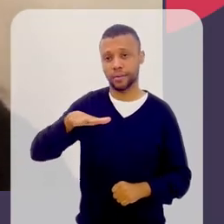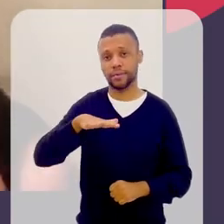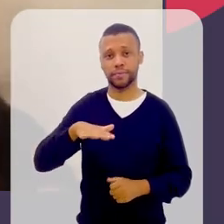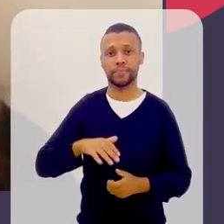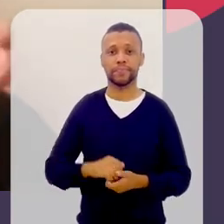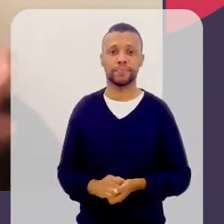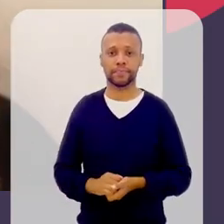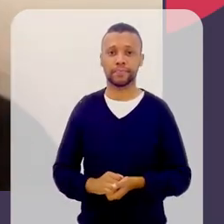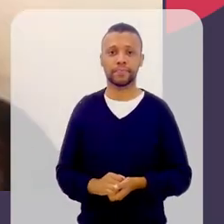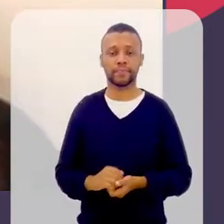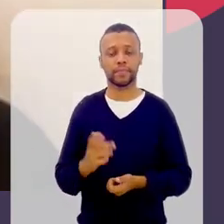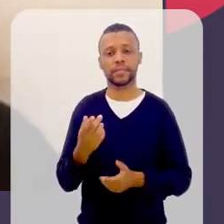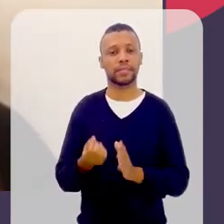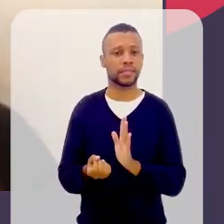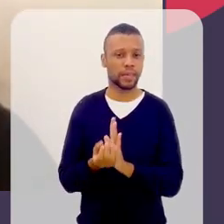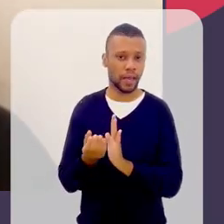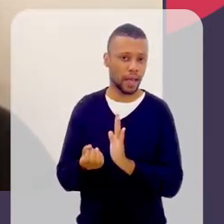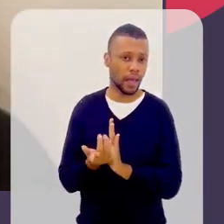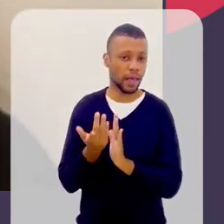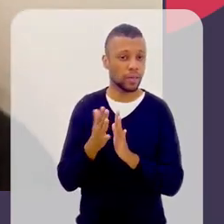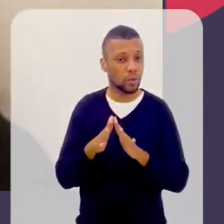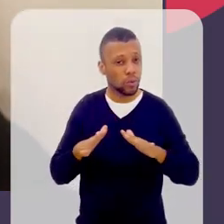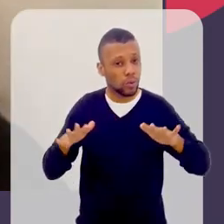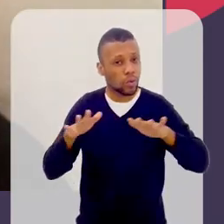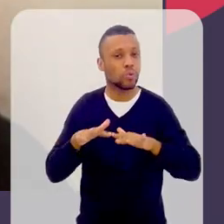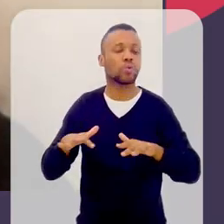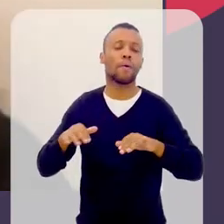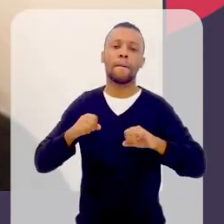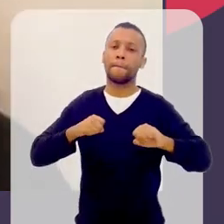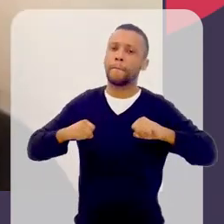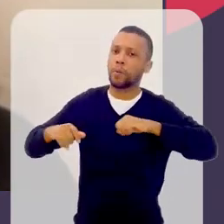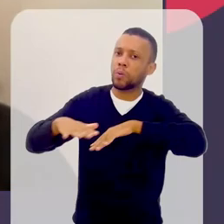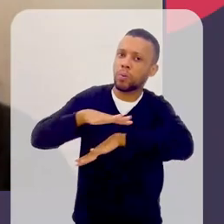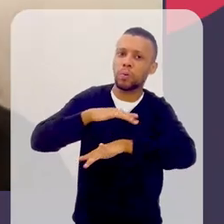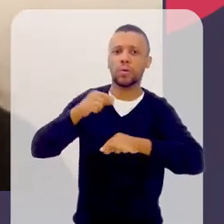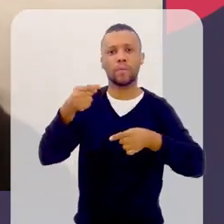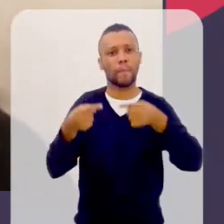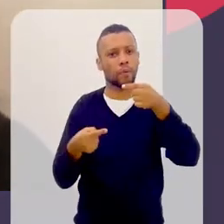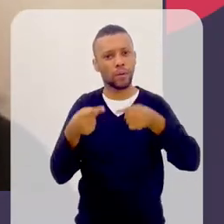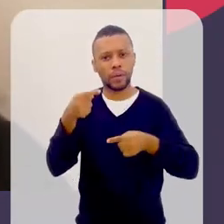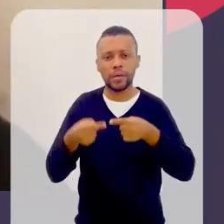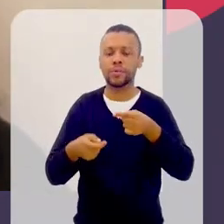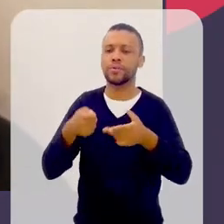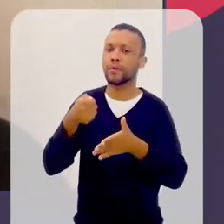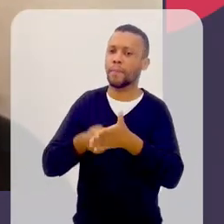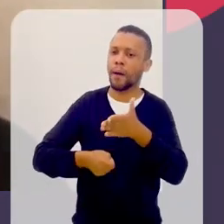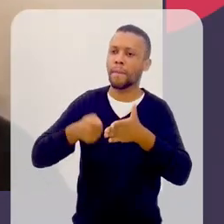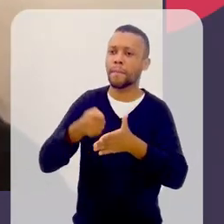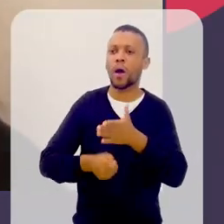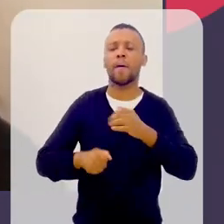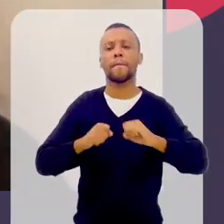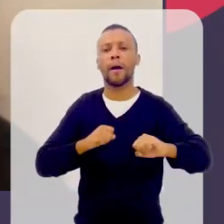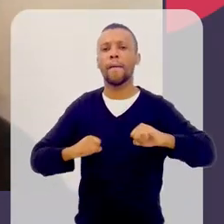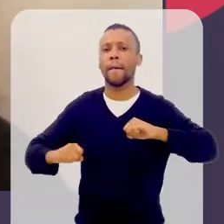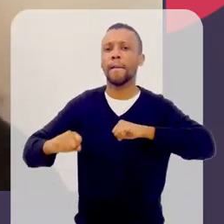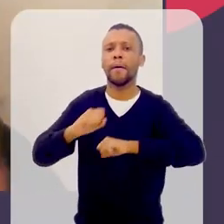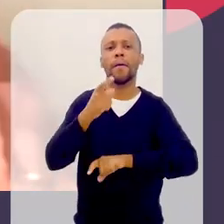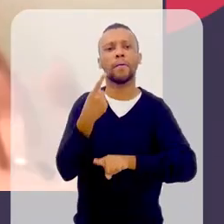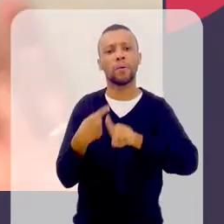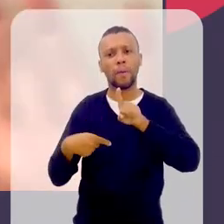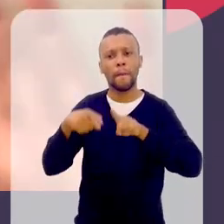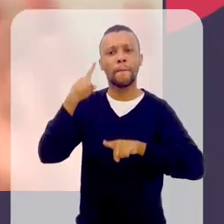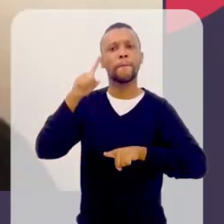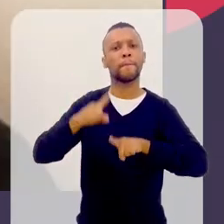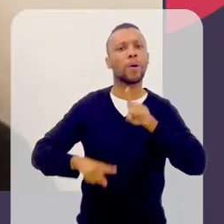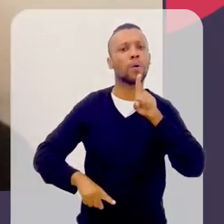Que gera todo um outro movimento político, de militância, de transformação das